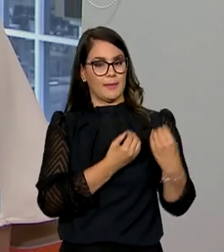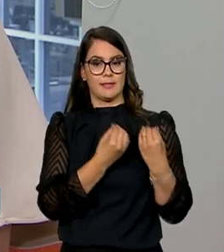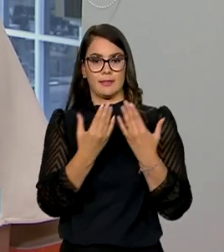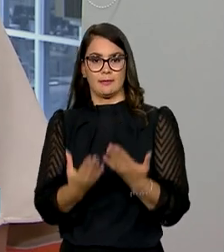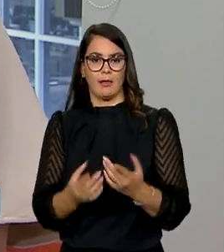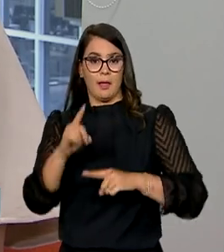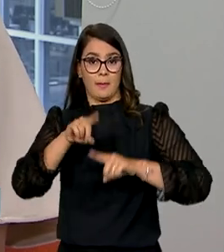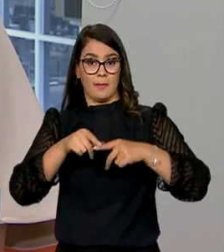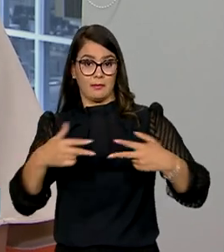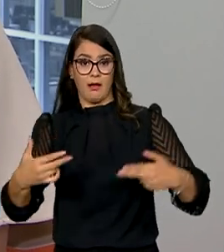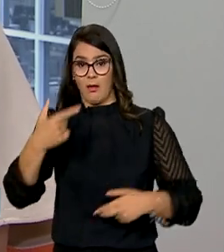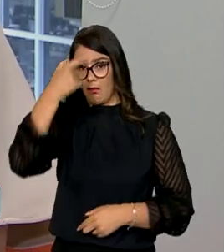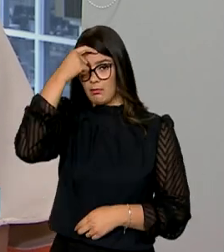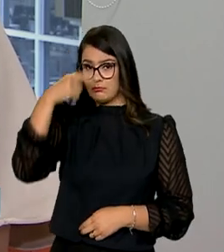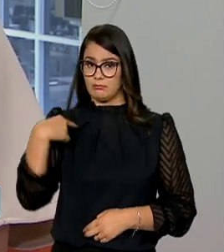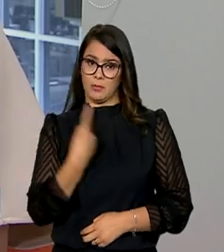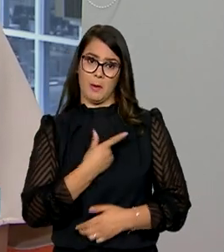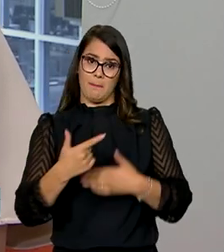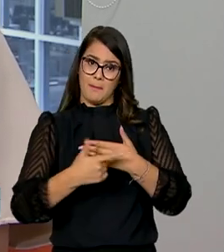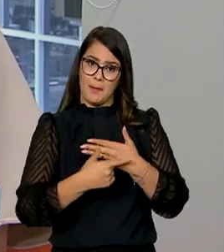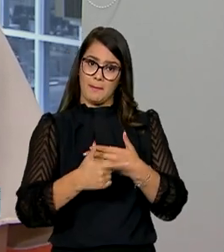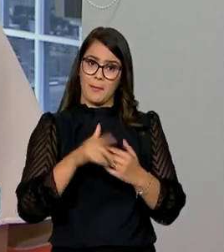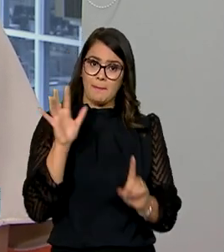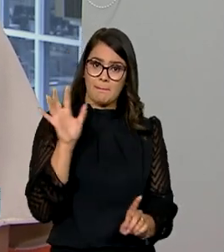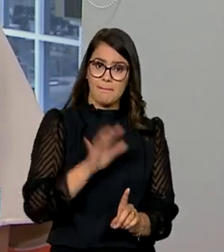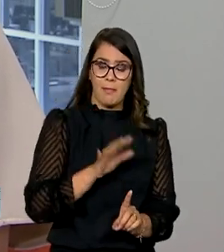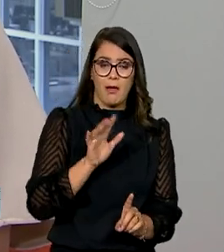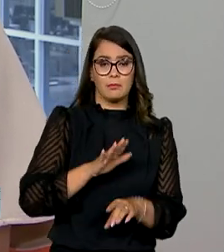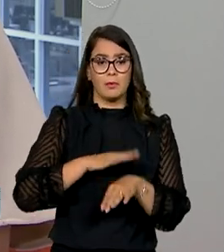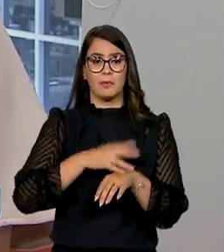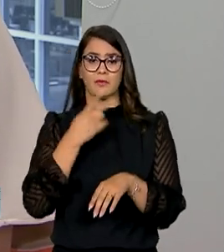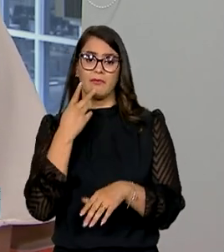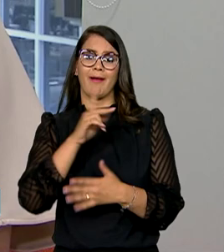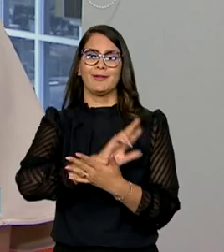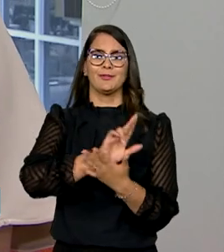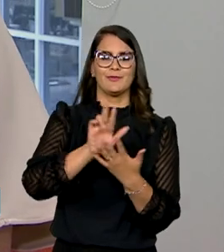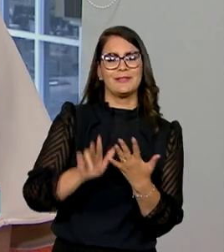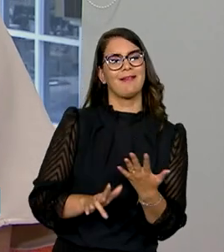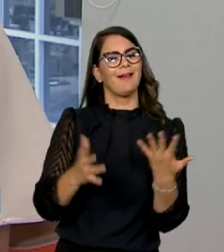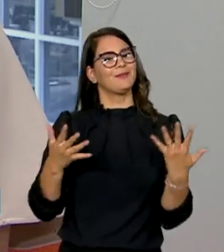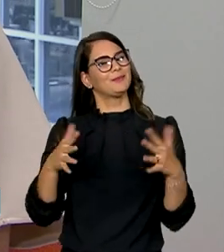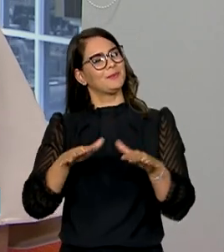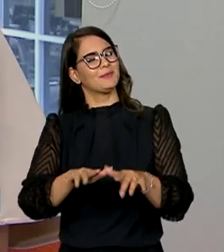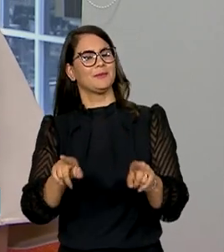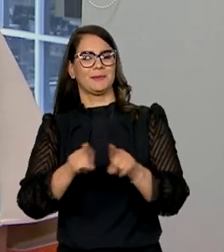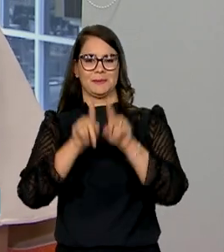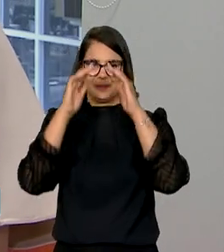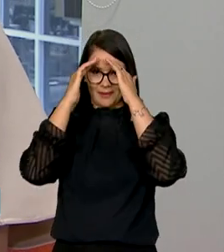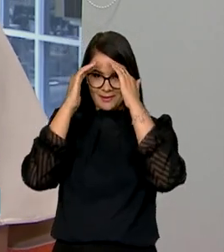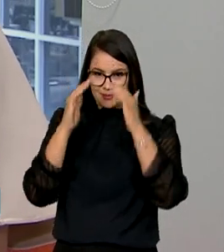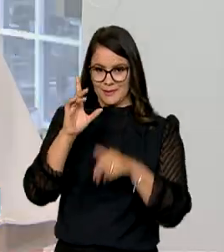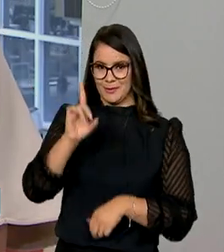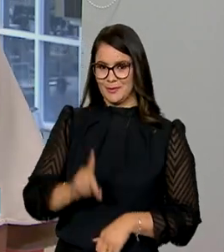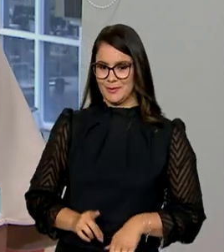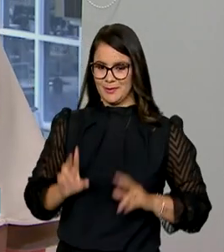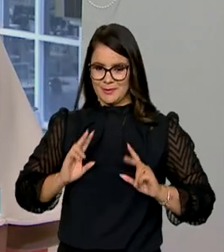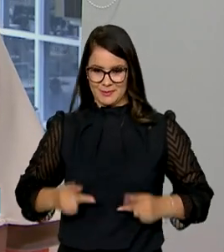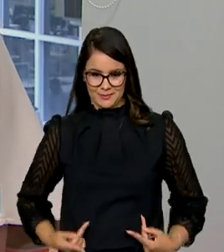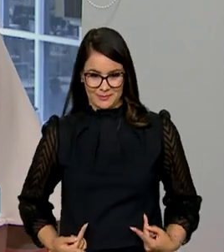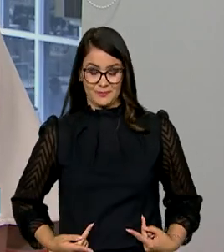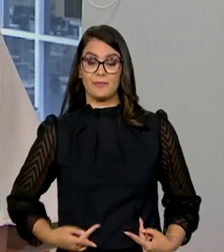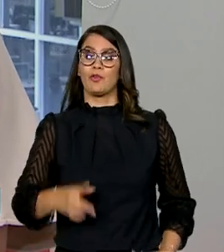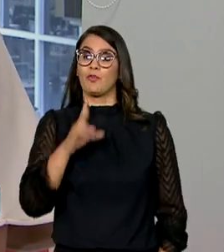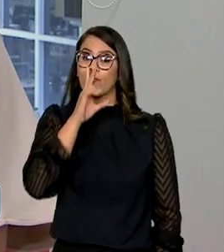consciência para o nosso papel de impacto, quando se fala de diversidade, de inclusão e de respeito aos direitos humanos. Isso